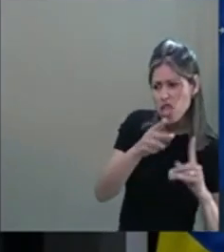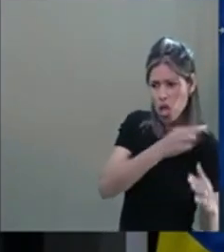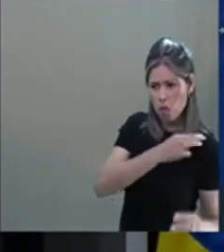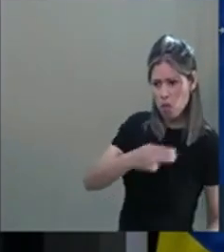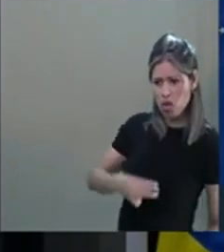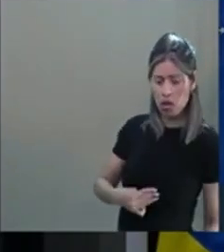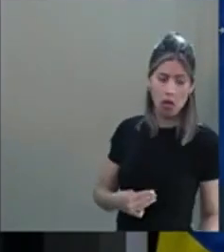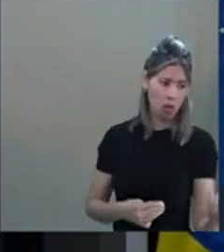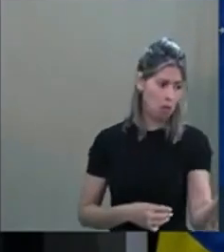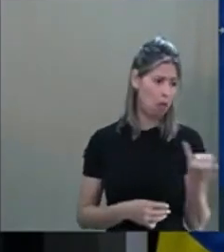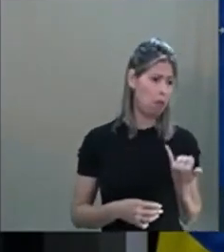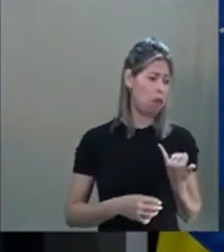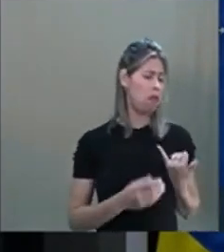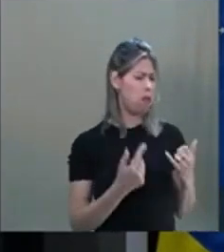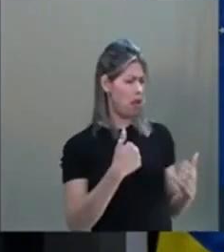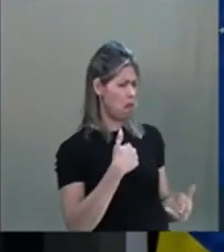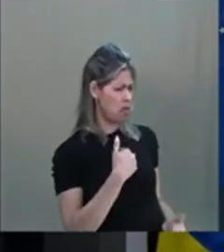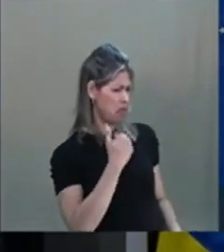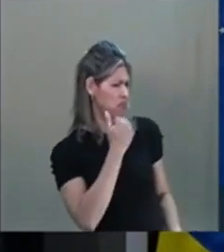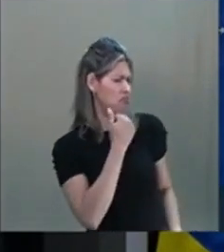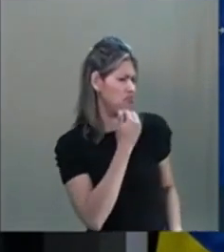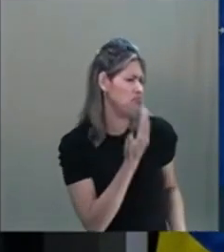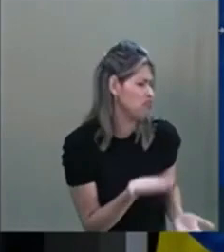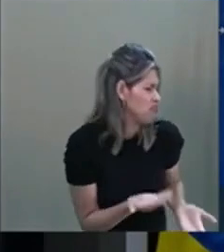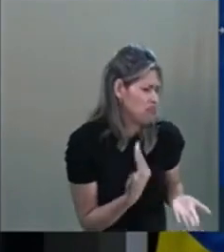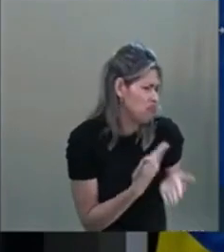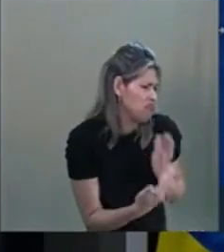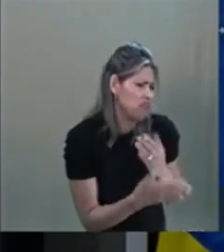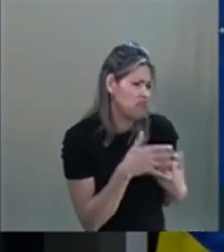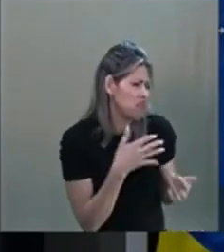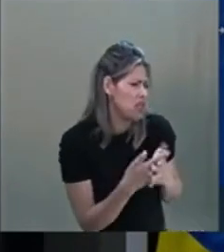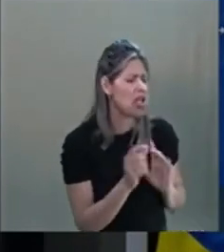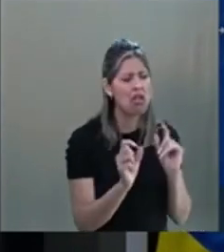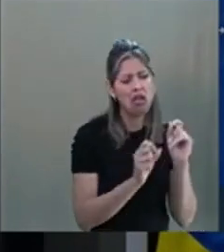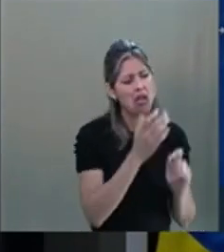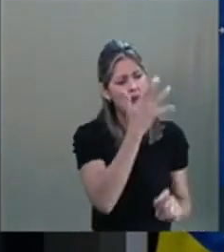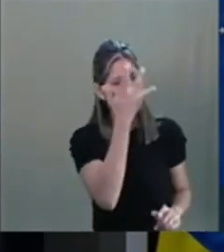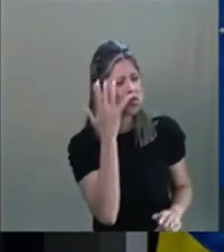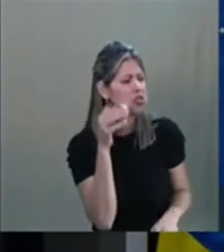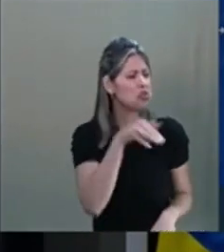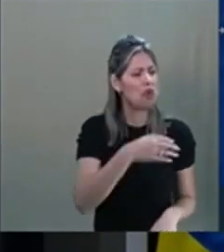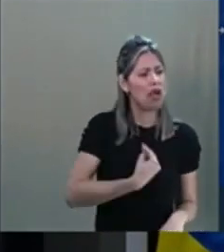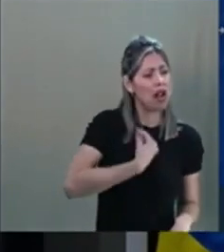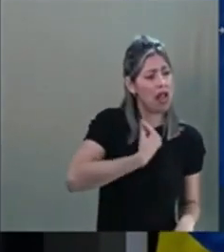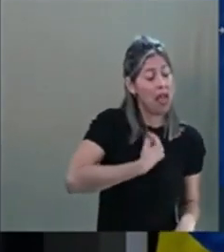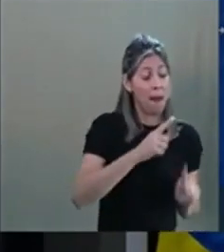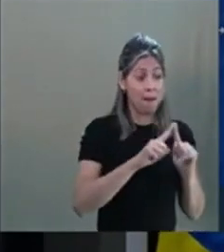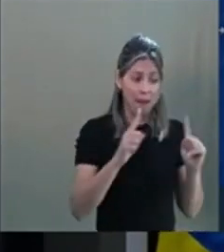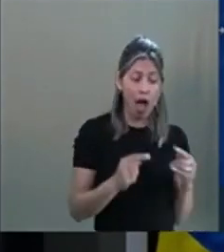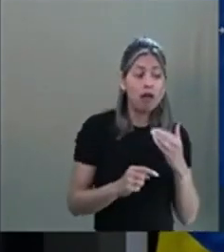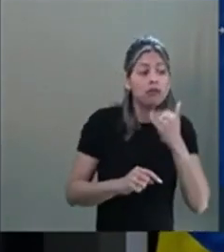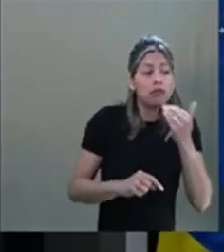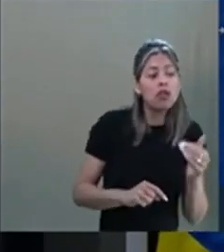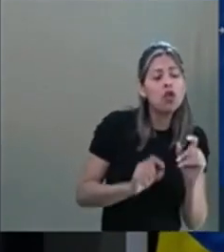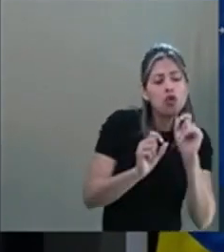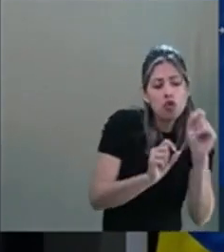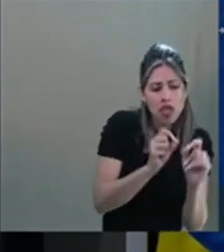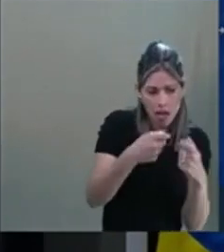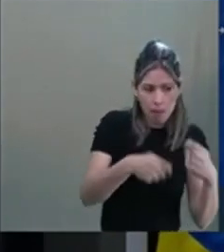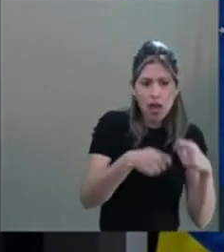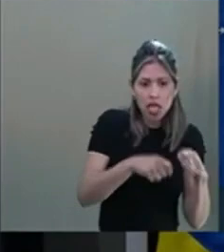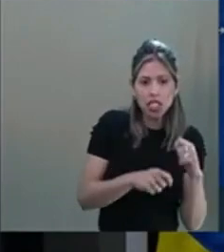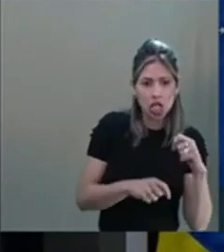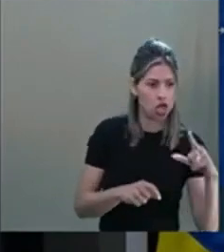interessa quem realmente está aqui, os cargos, mas interessa que não haja mais